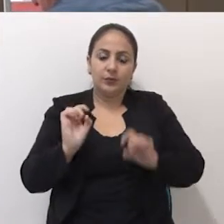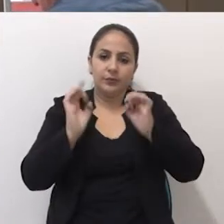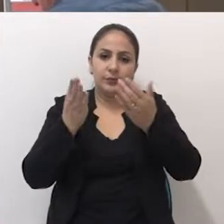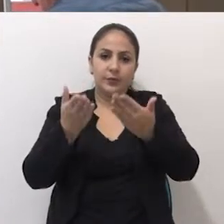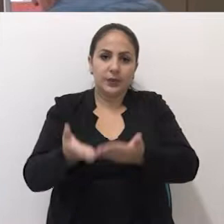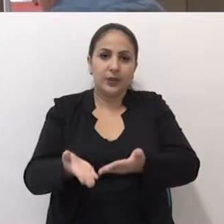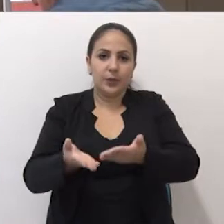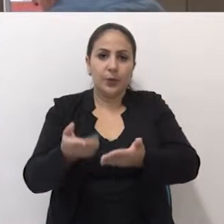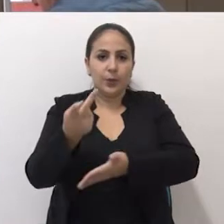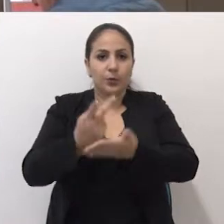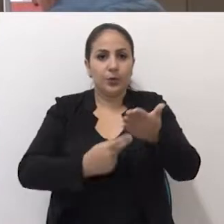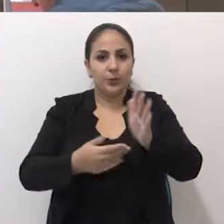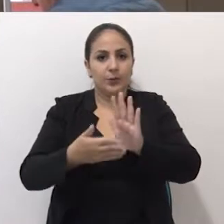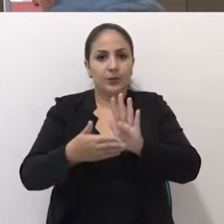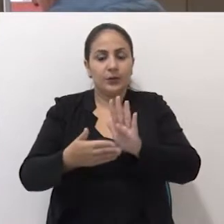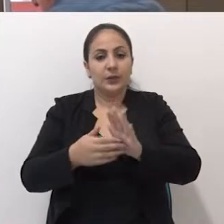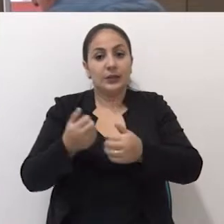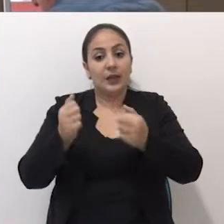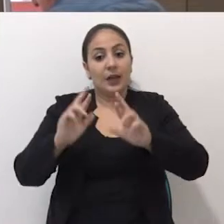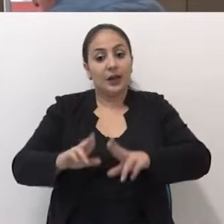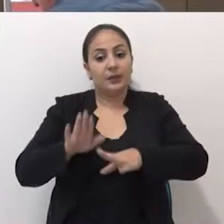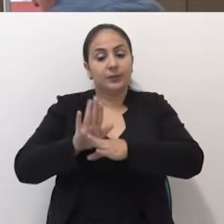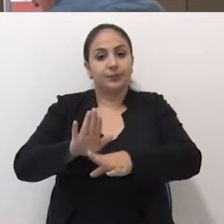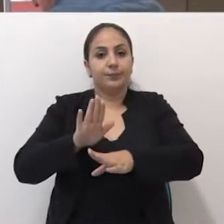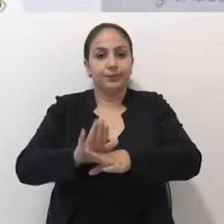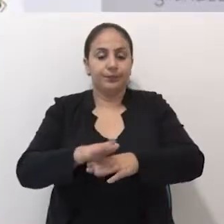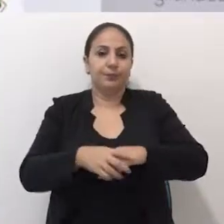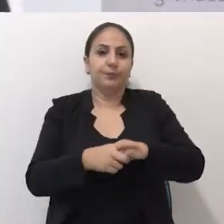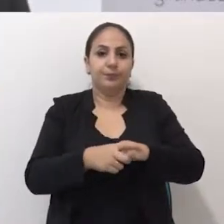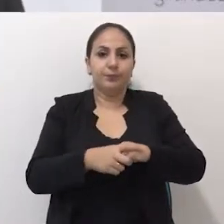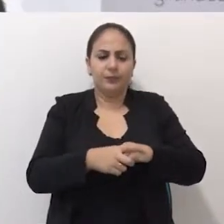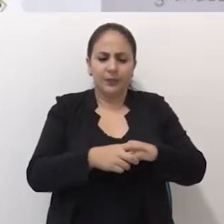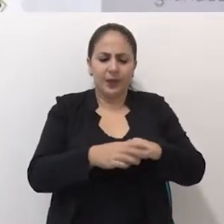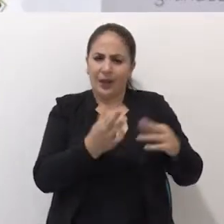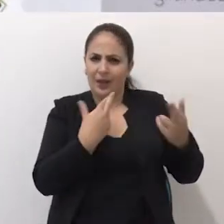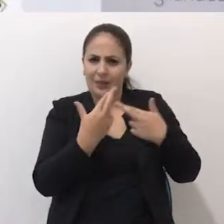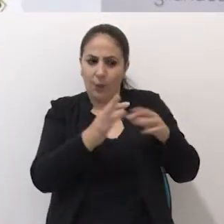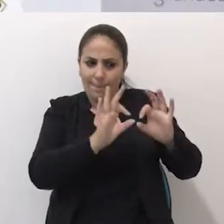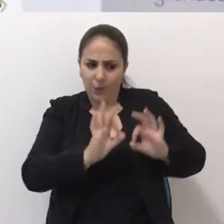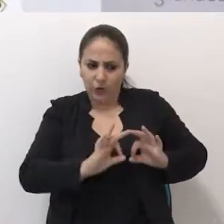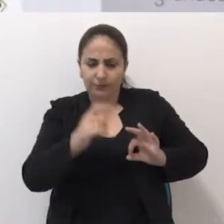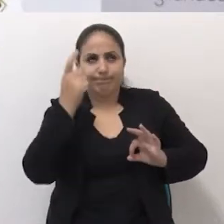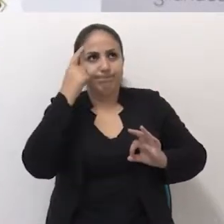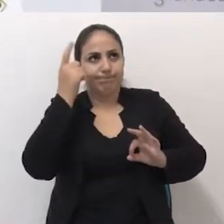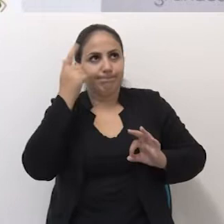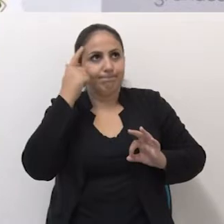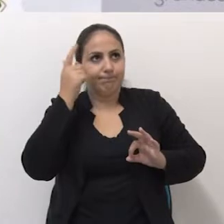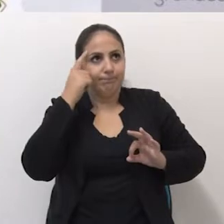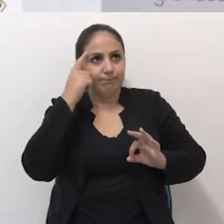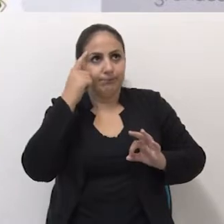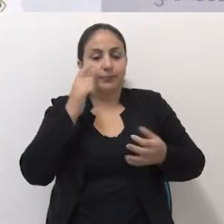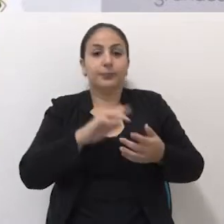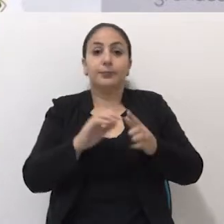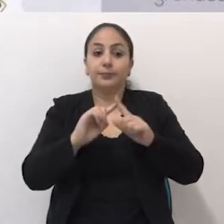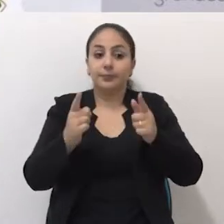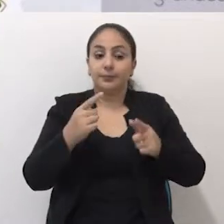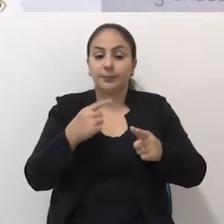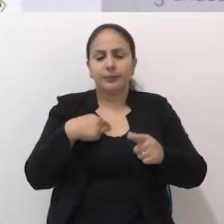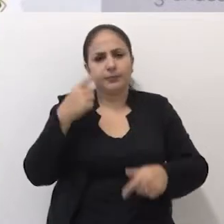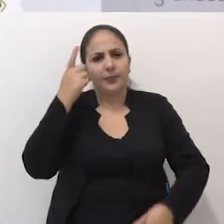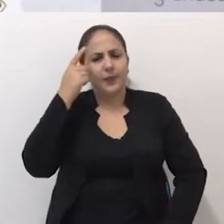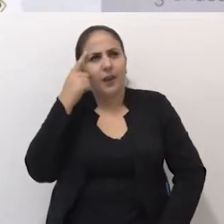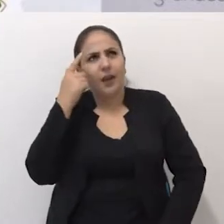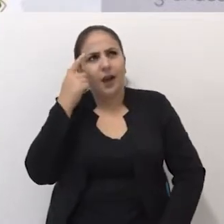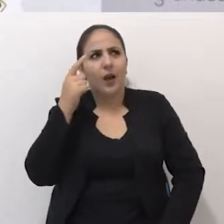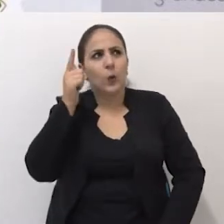protocolo de proposições na área assistencial. Em termos de projetos, a gente ainda não pensou, mas a gente tem